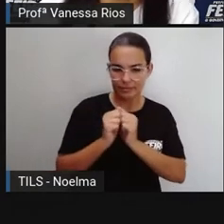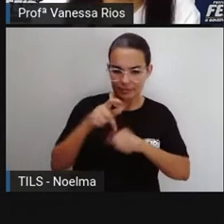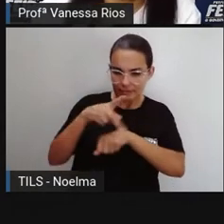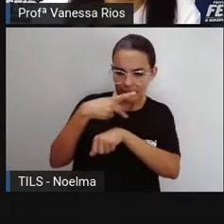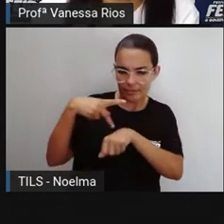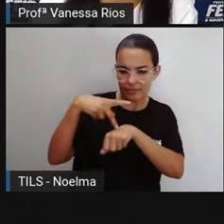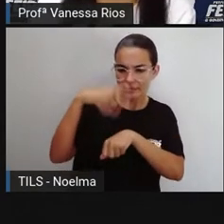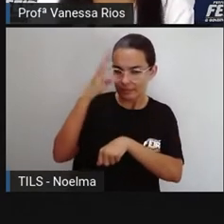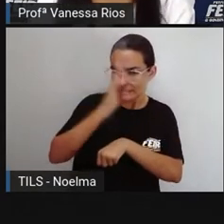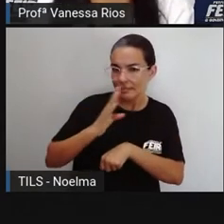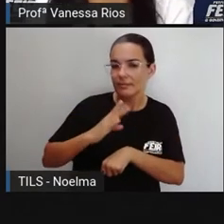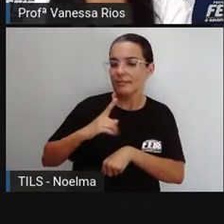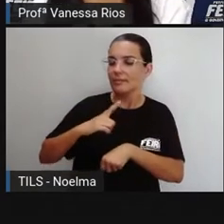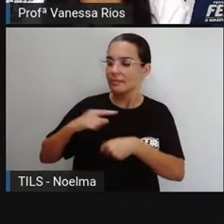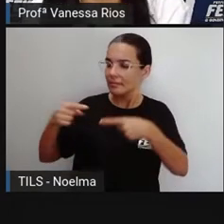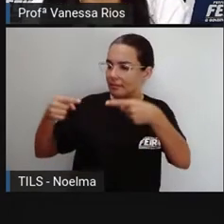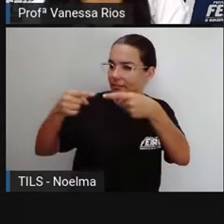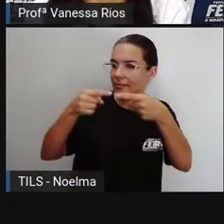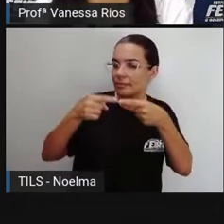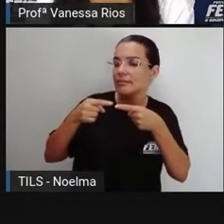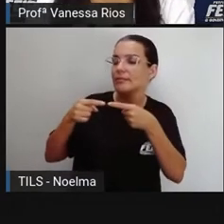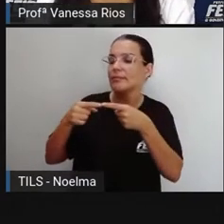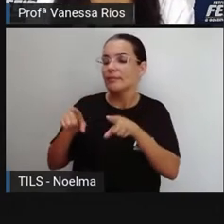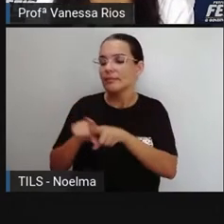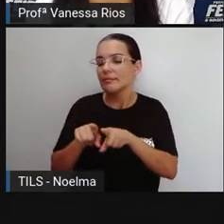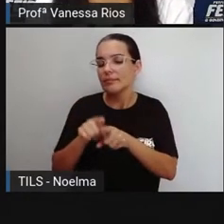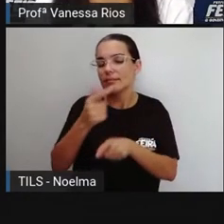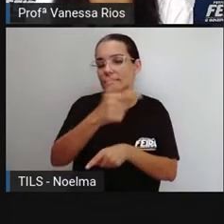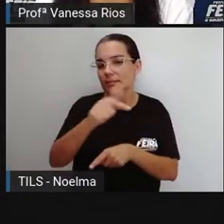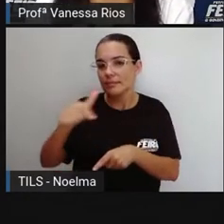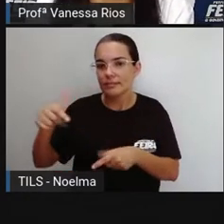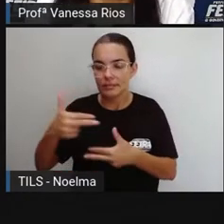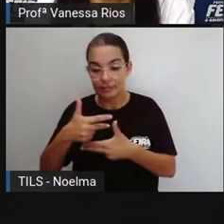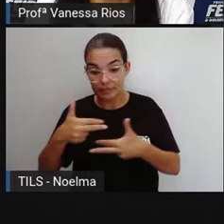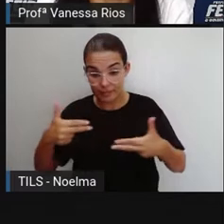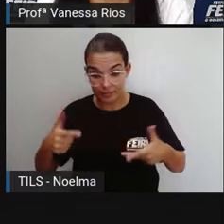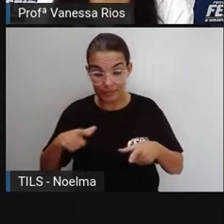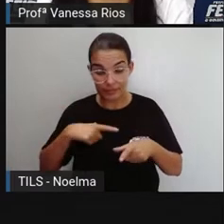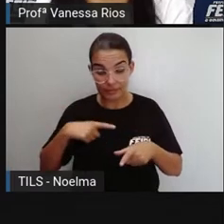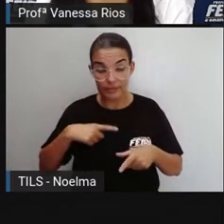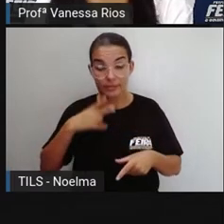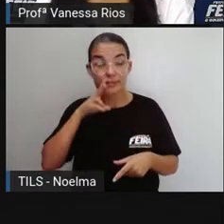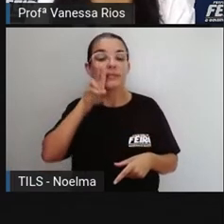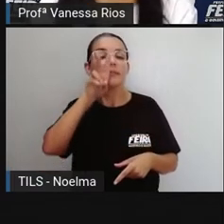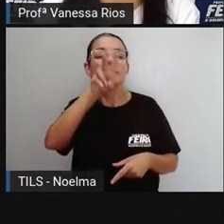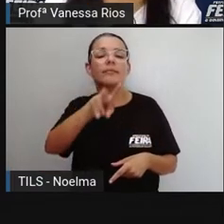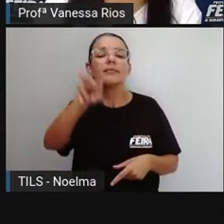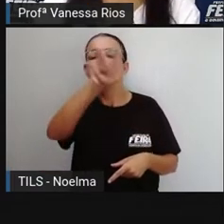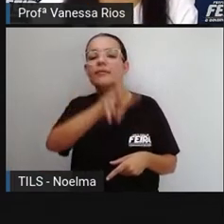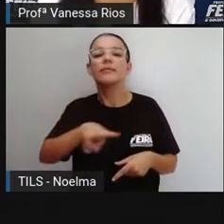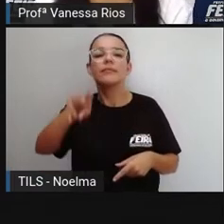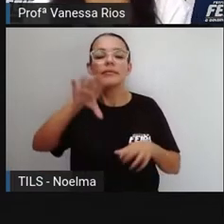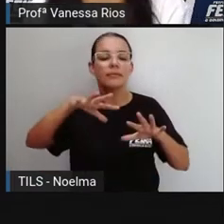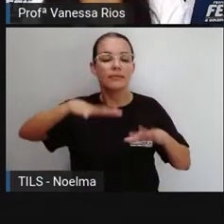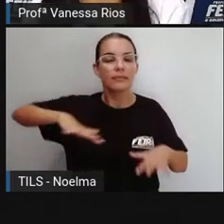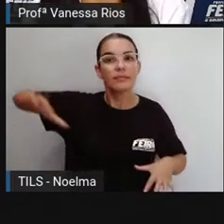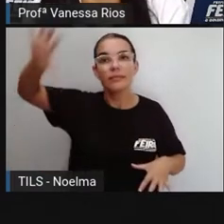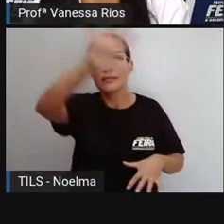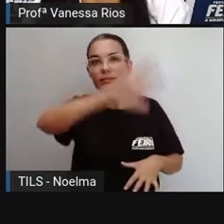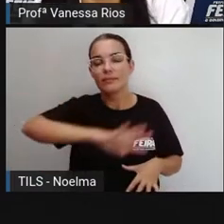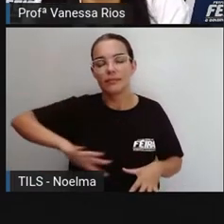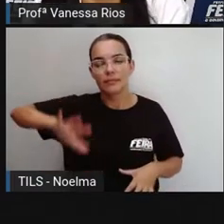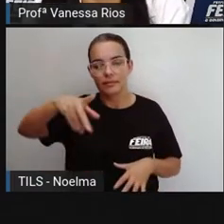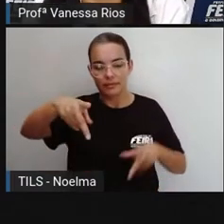também associada a outras ações que visam também o bem-estar da população ou de um